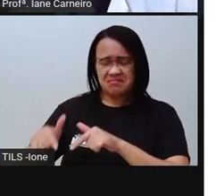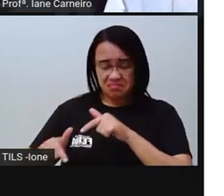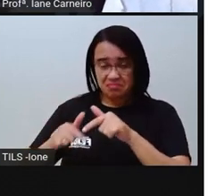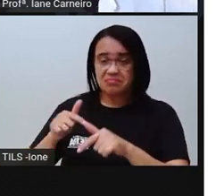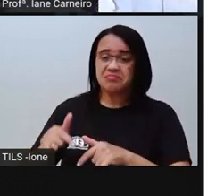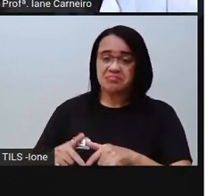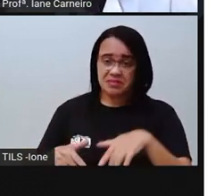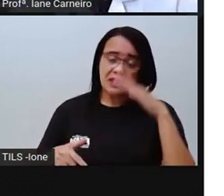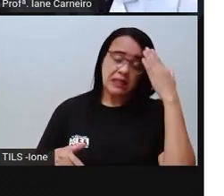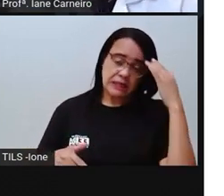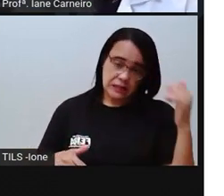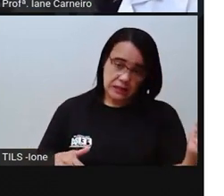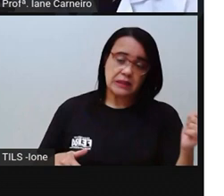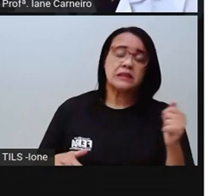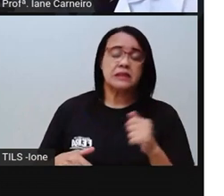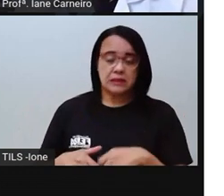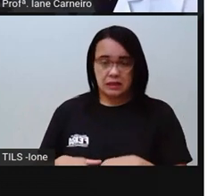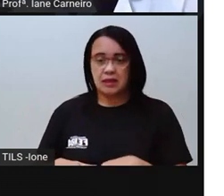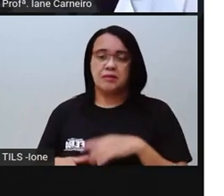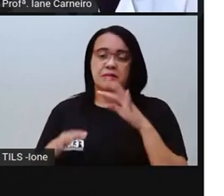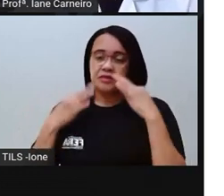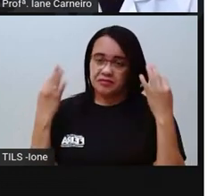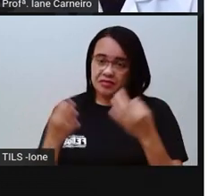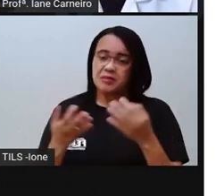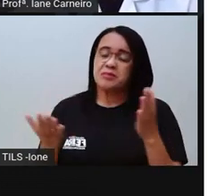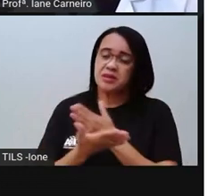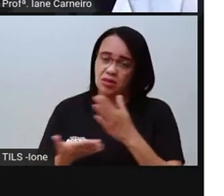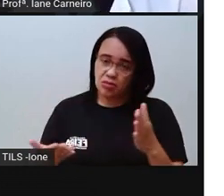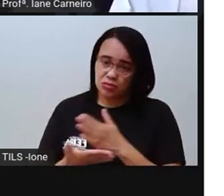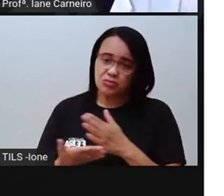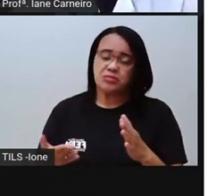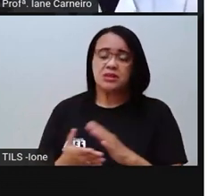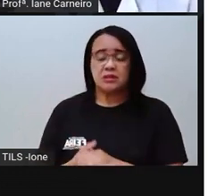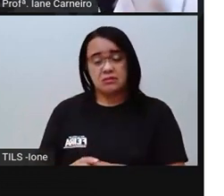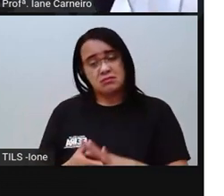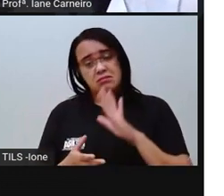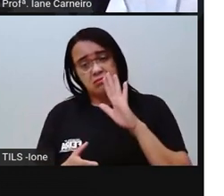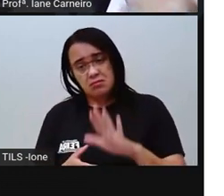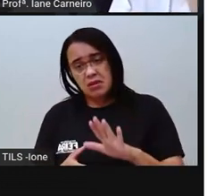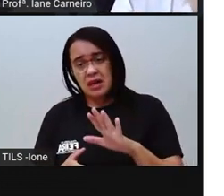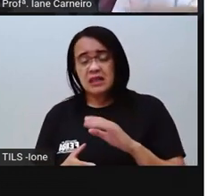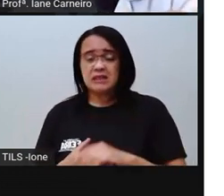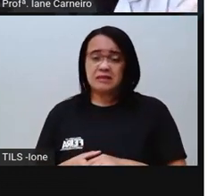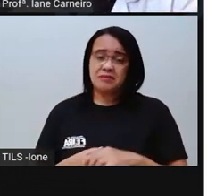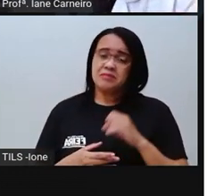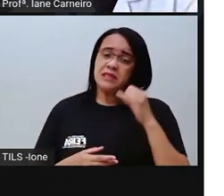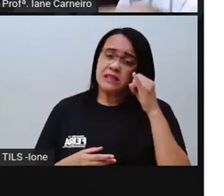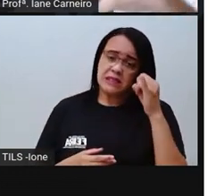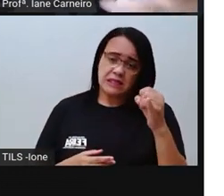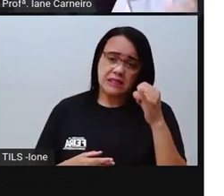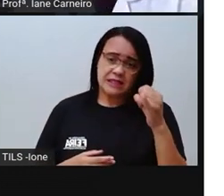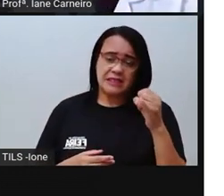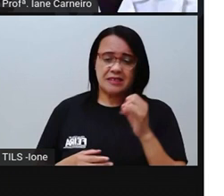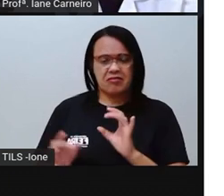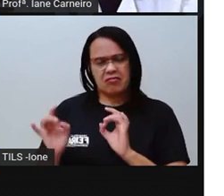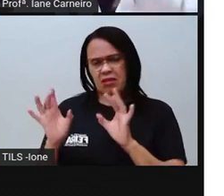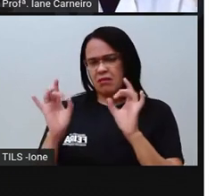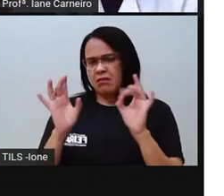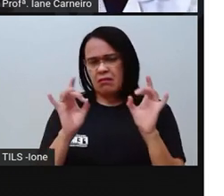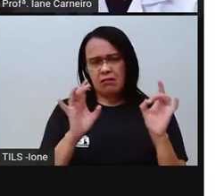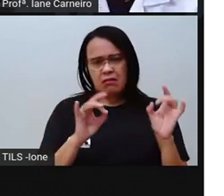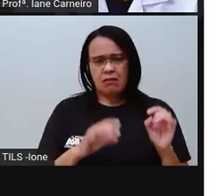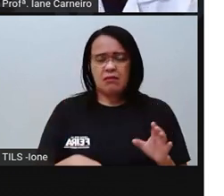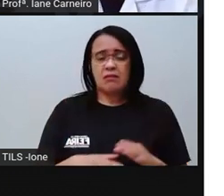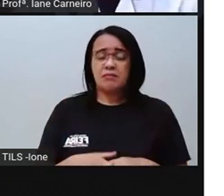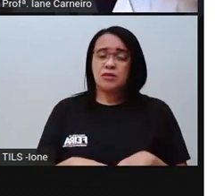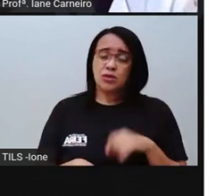precisam levar as crianças pra feirinha, né? Mas se você puder, né? Ficar, não ficar realmente vendendo. Ficar